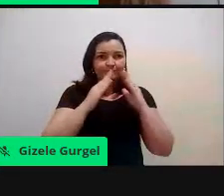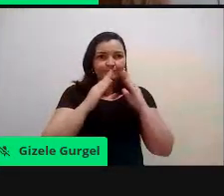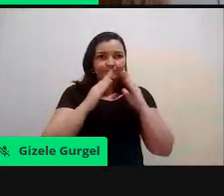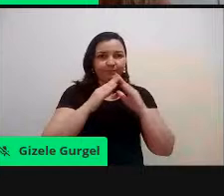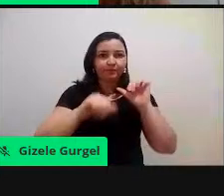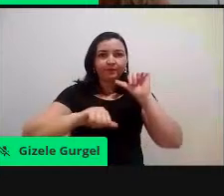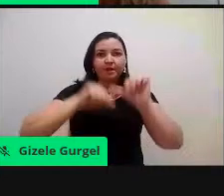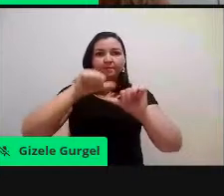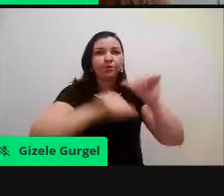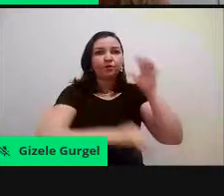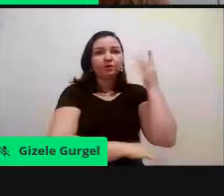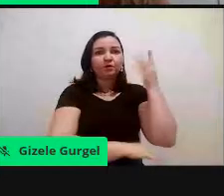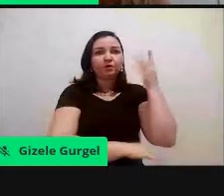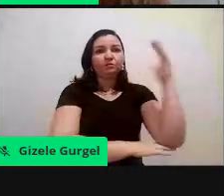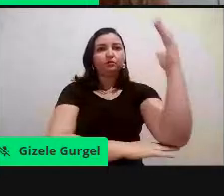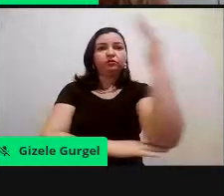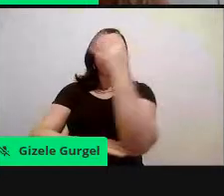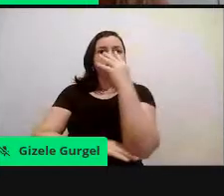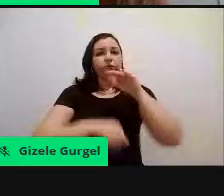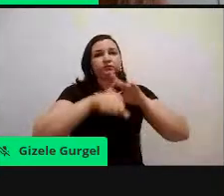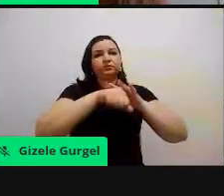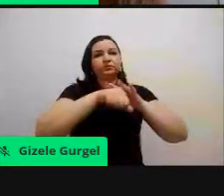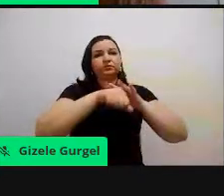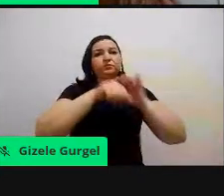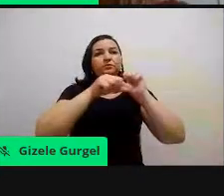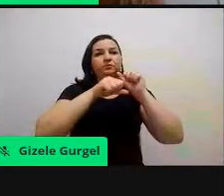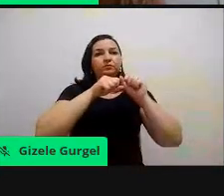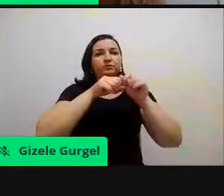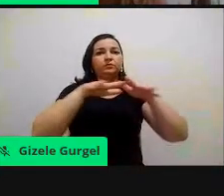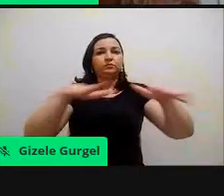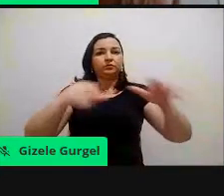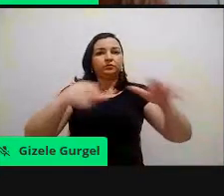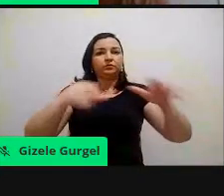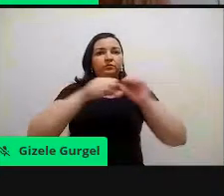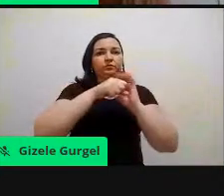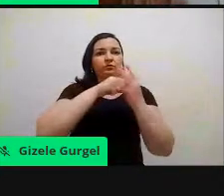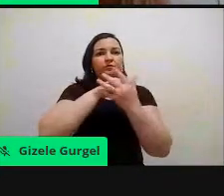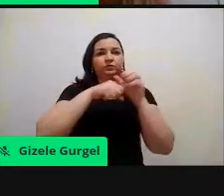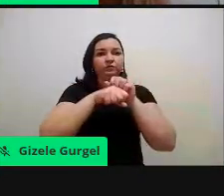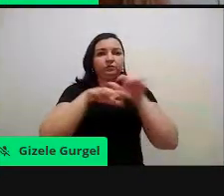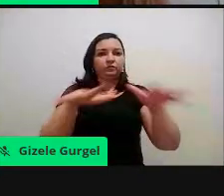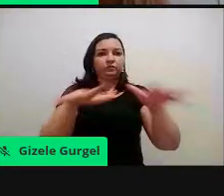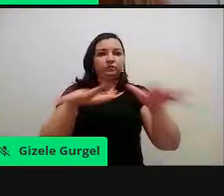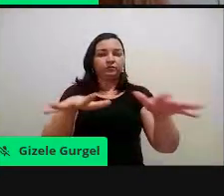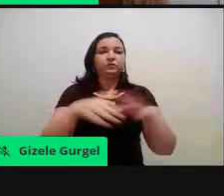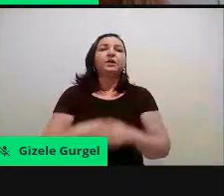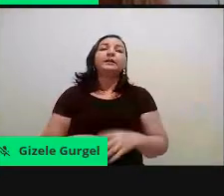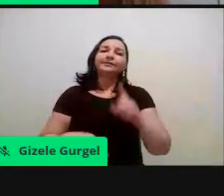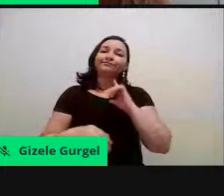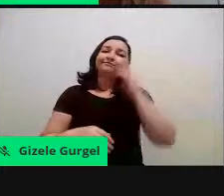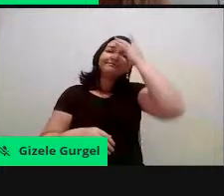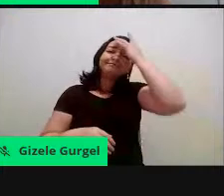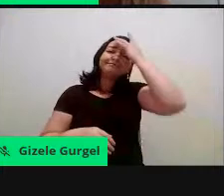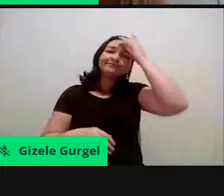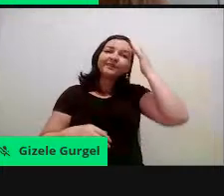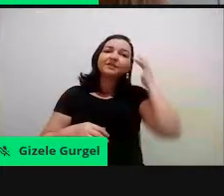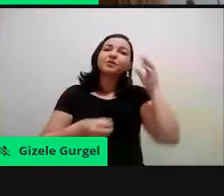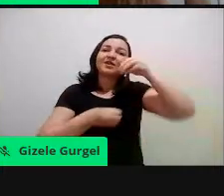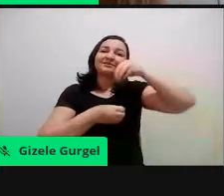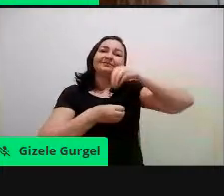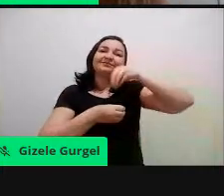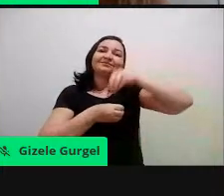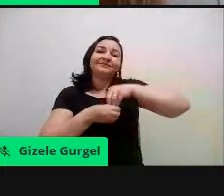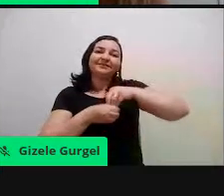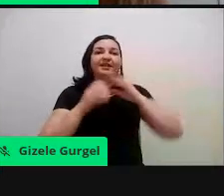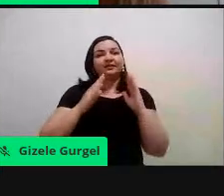do meio ambiente durante a pandemia, né, realmente mudou. O isolamento, a pandemia, é, essa quarentena, né,